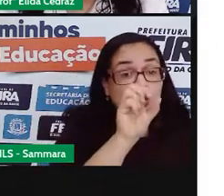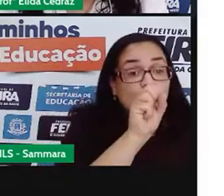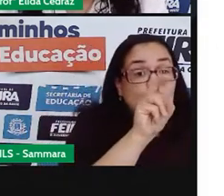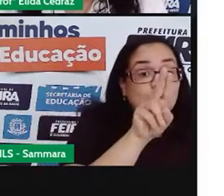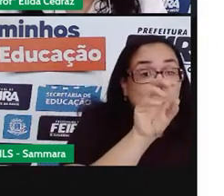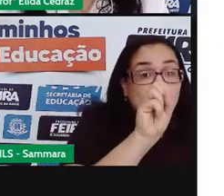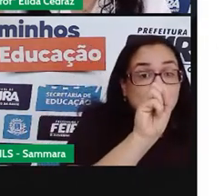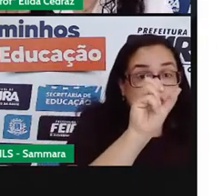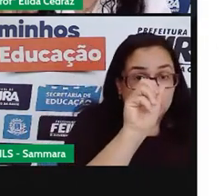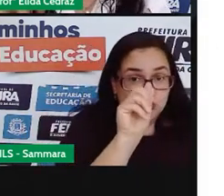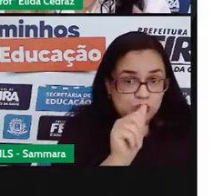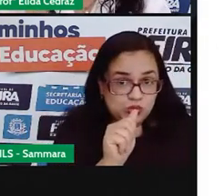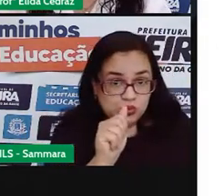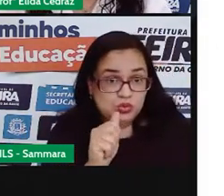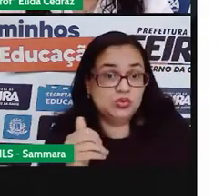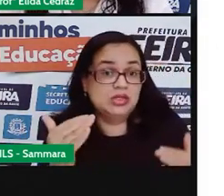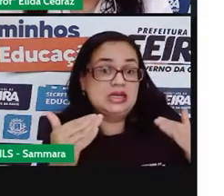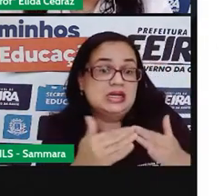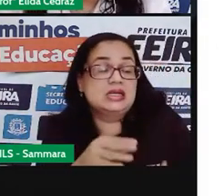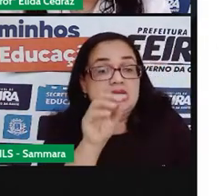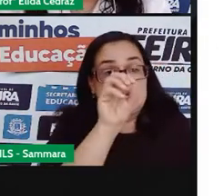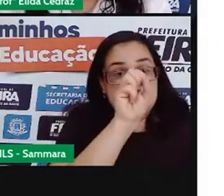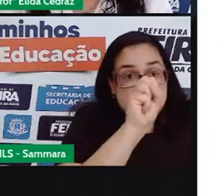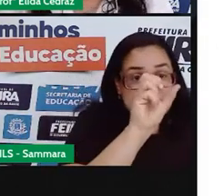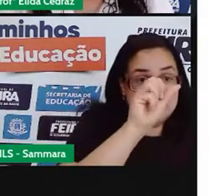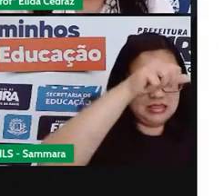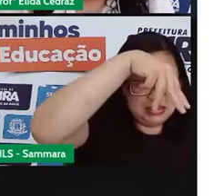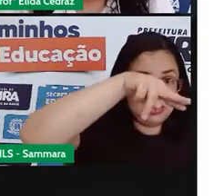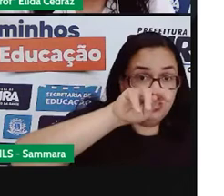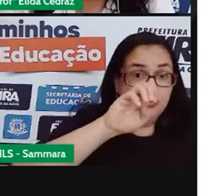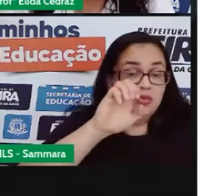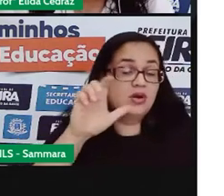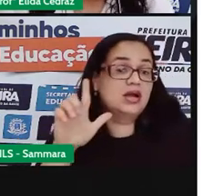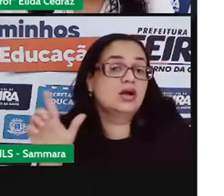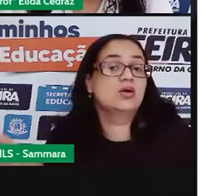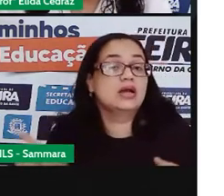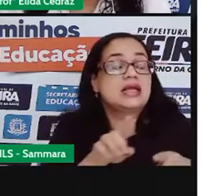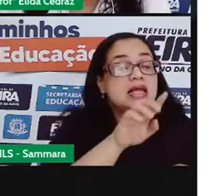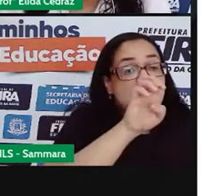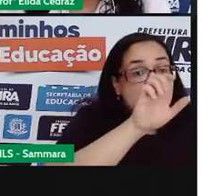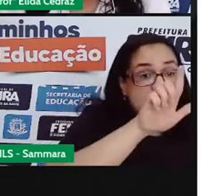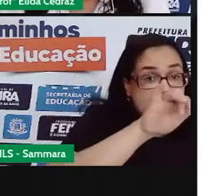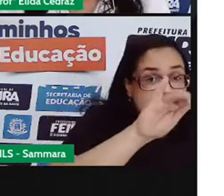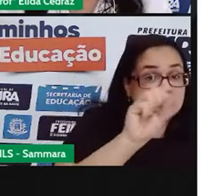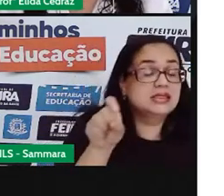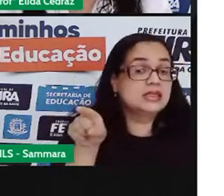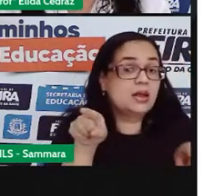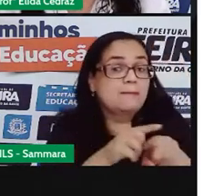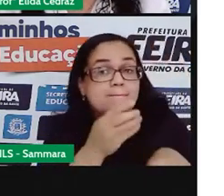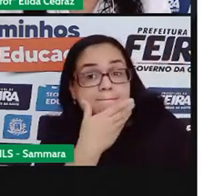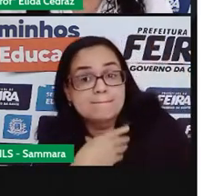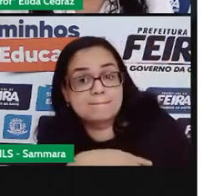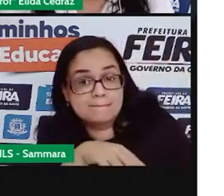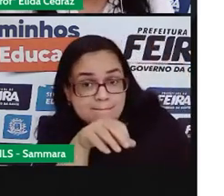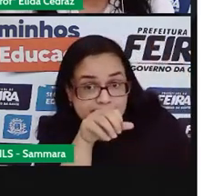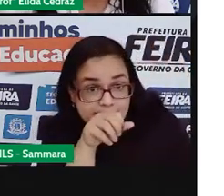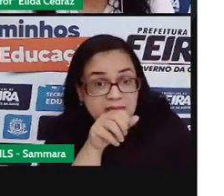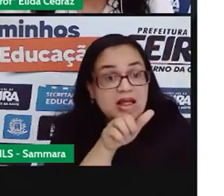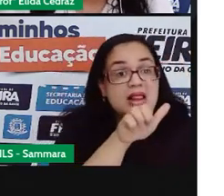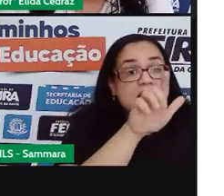Souza, formada por Samuel, Elisa, que são os pais, e por